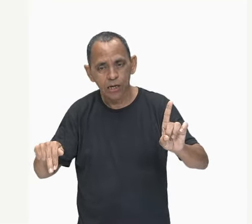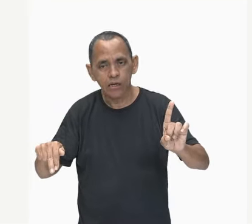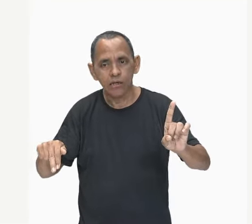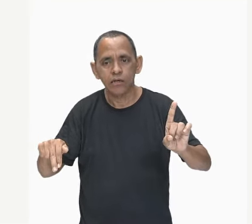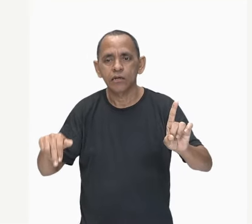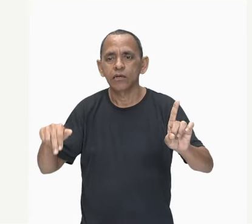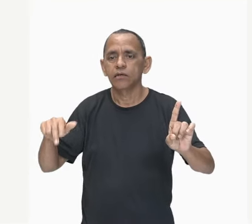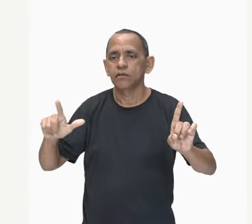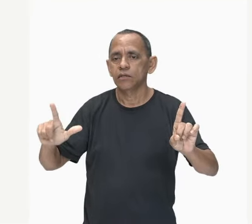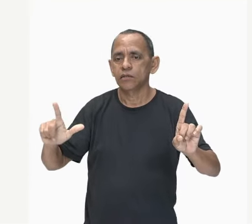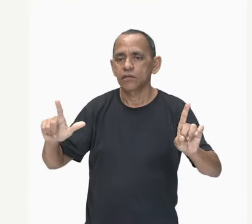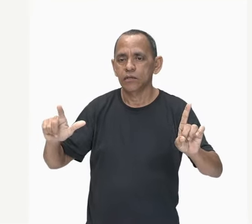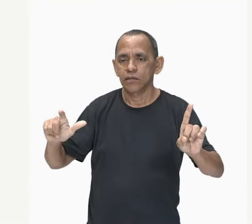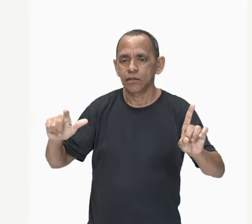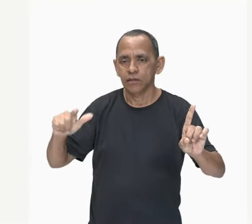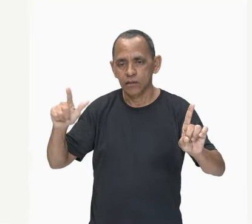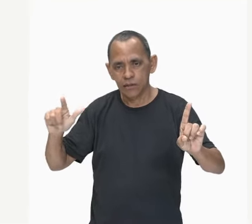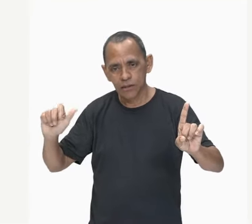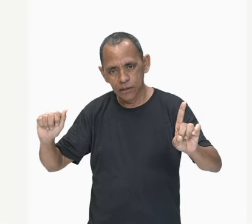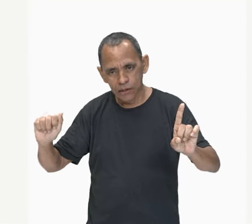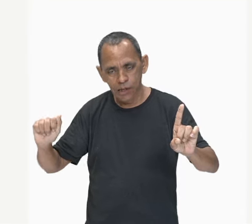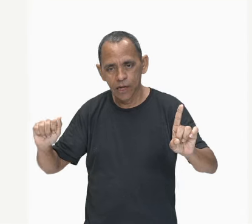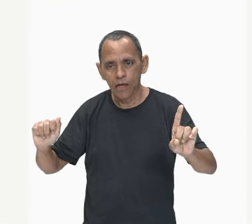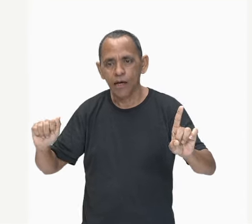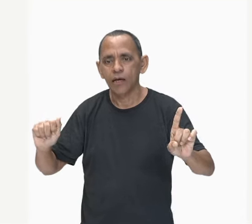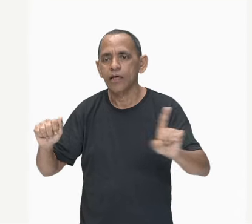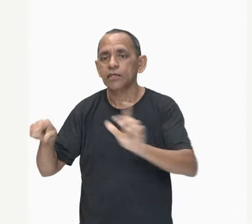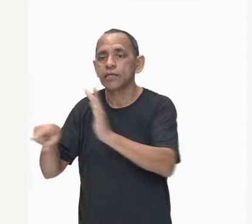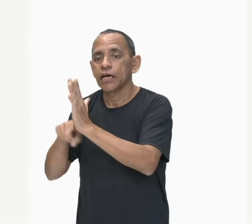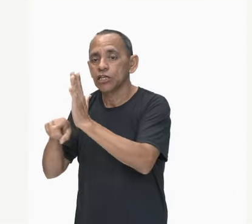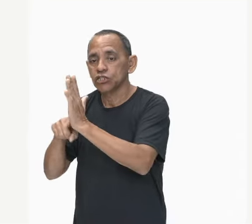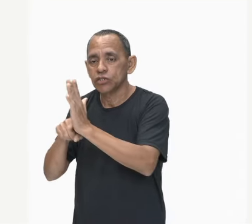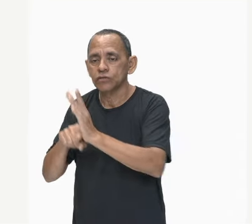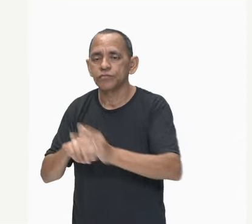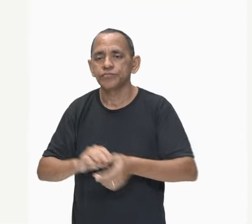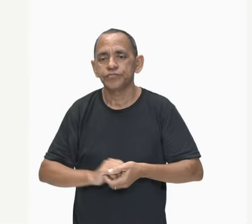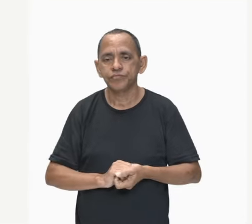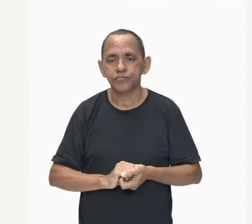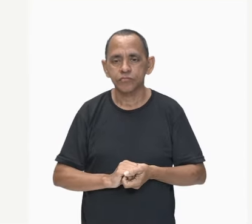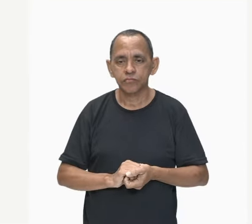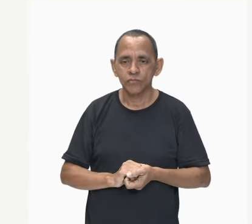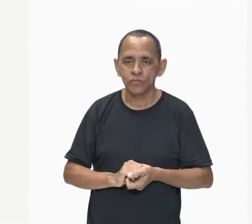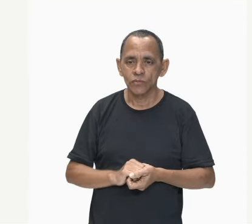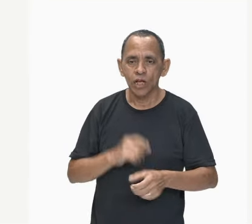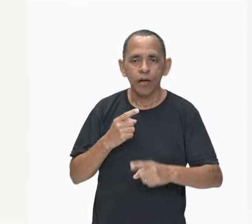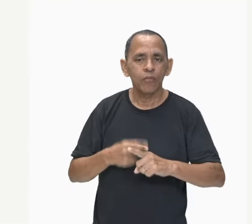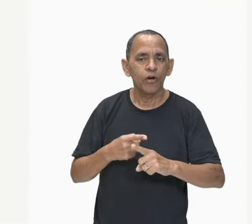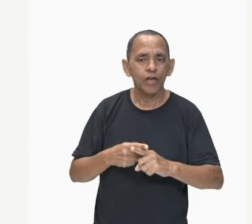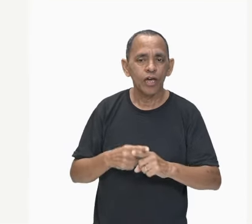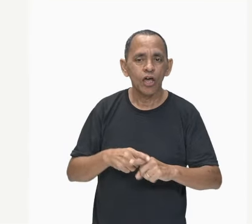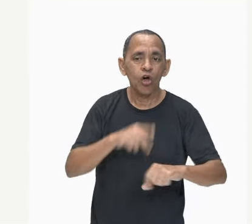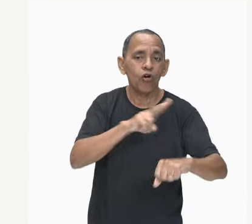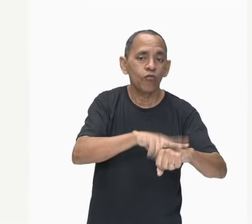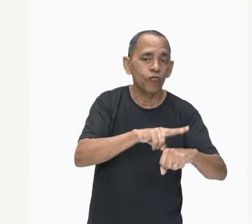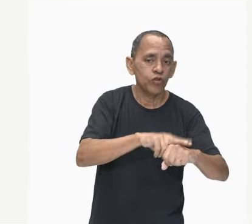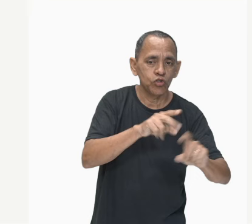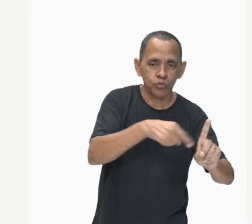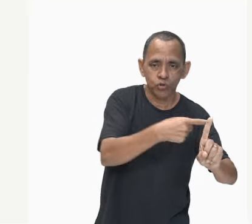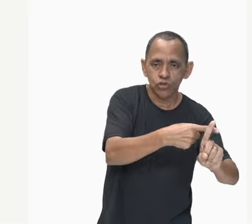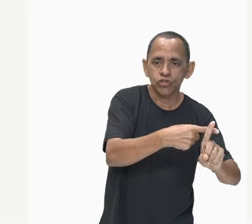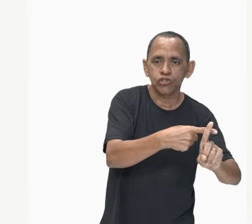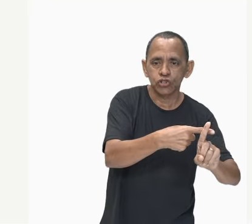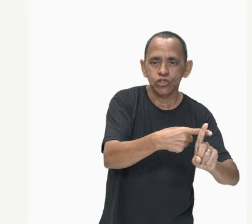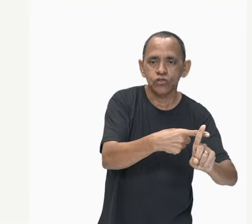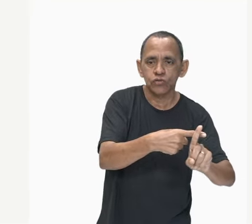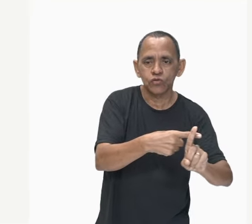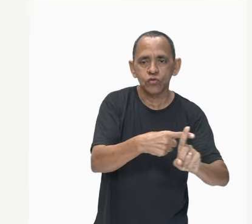triboelétrica e quem, no caso, o vidro é o que vai ficar positivo. Então, vocês podem depois fazer